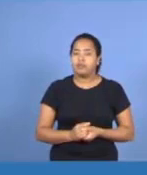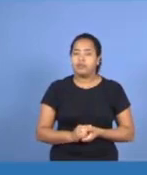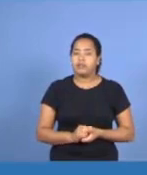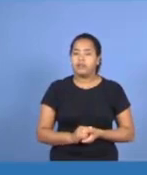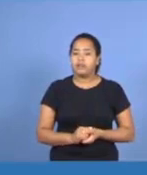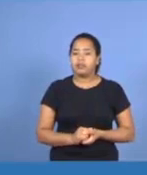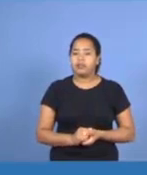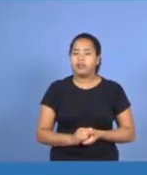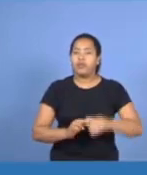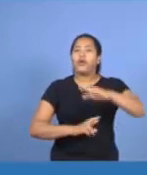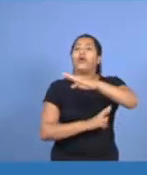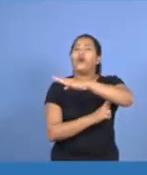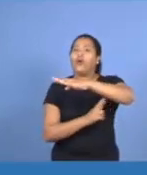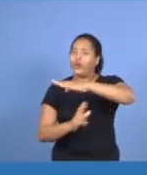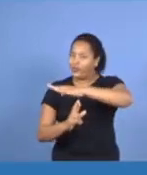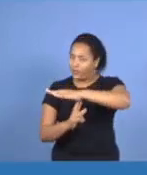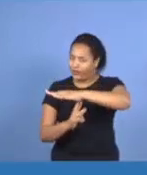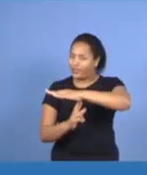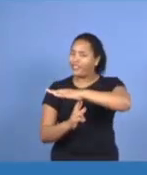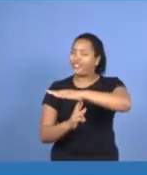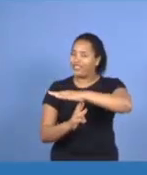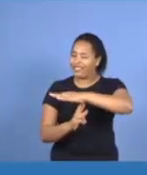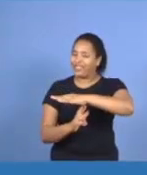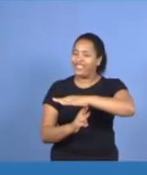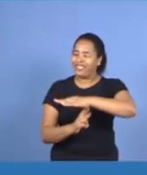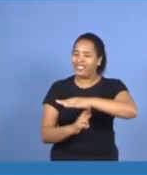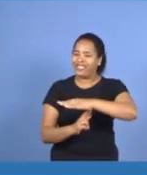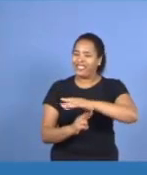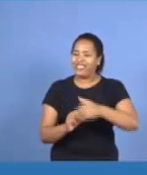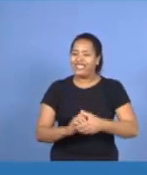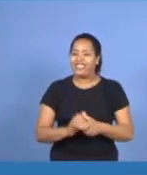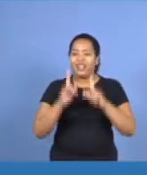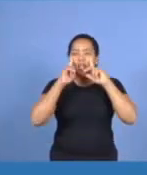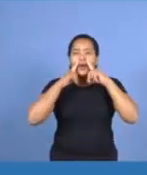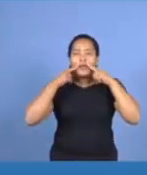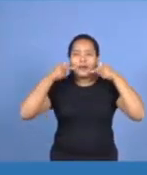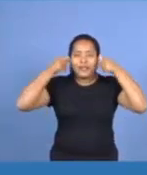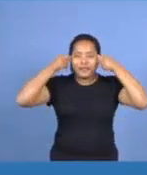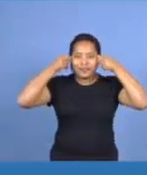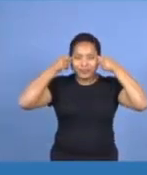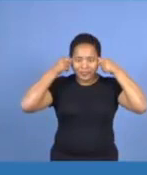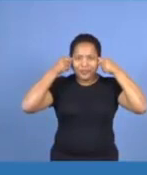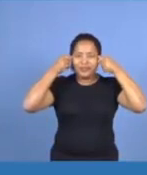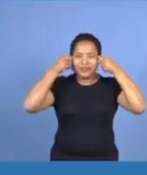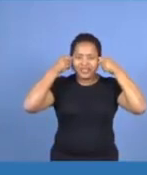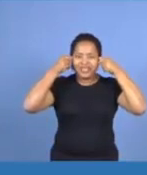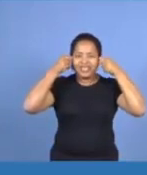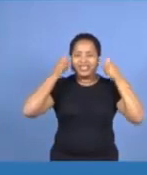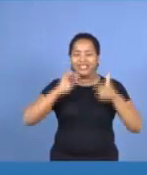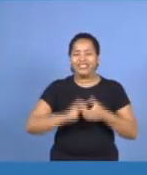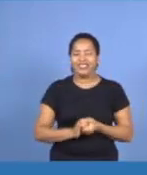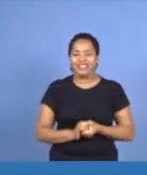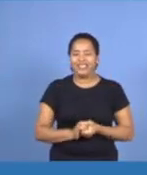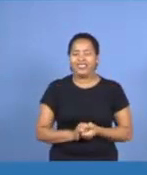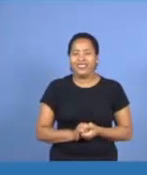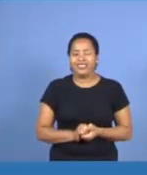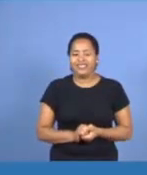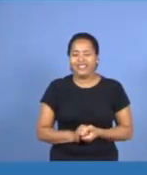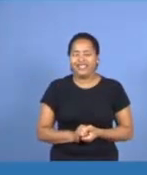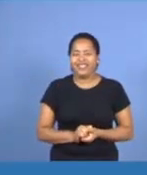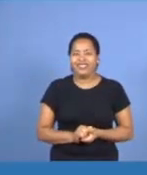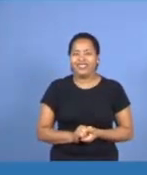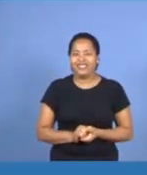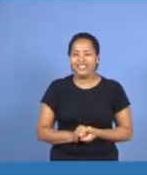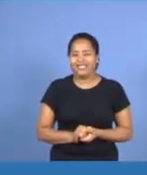Perdão, de Rondônia. Em Maceió, no estado de Alagoas. No Manaim local, lá de Maceió, no estado de